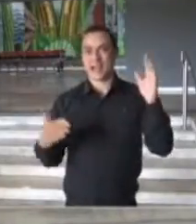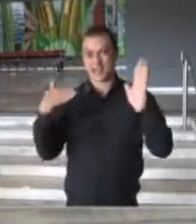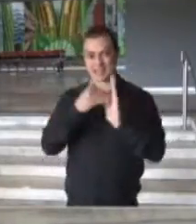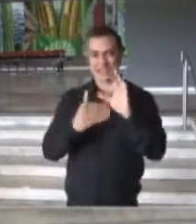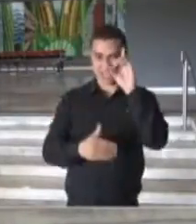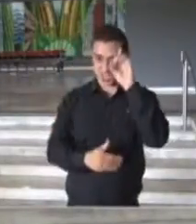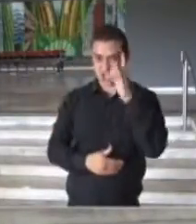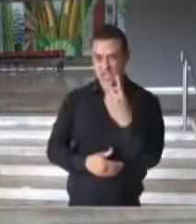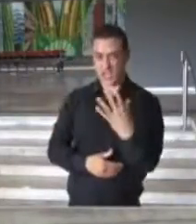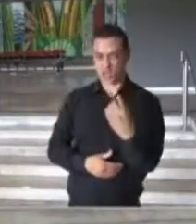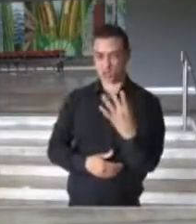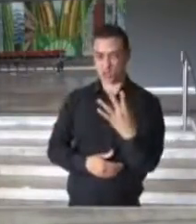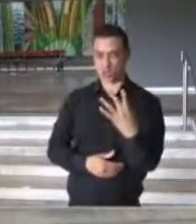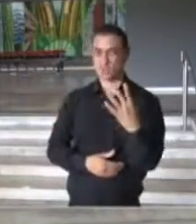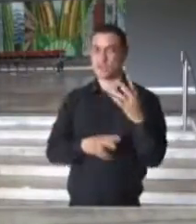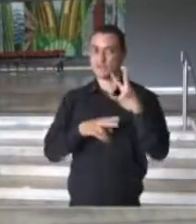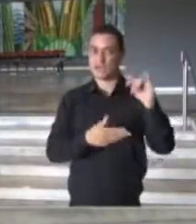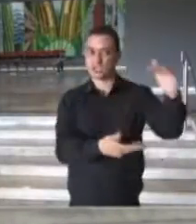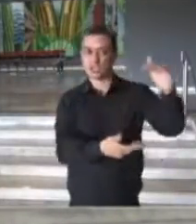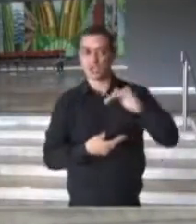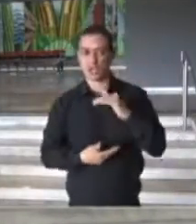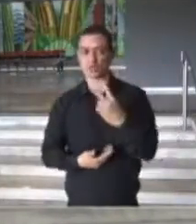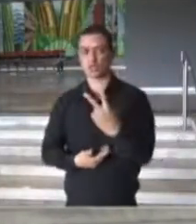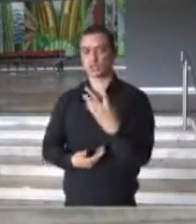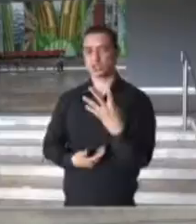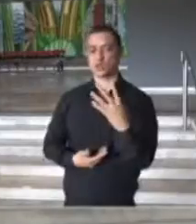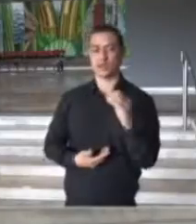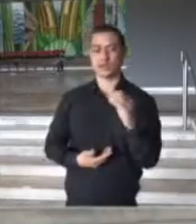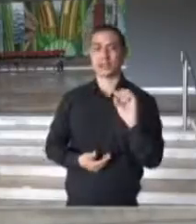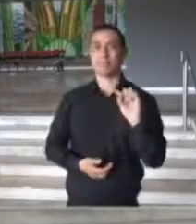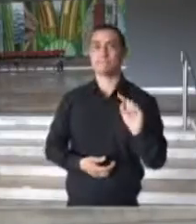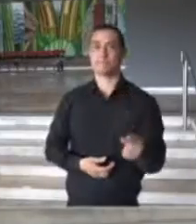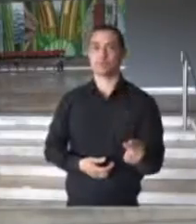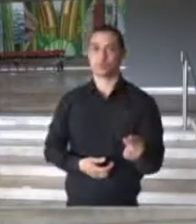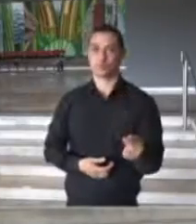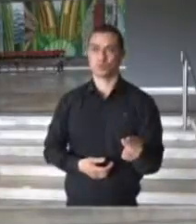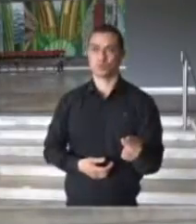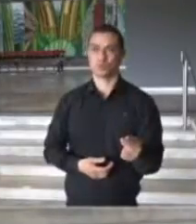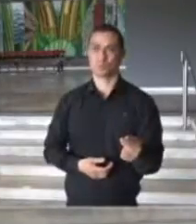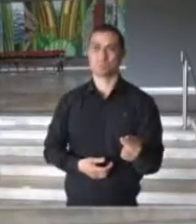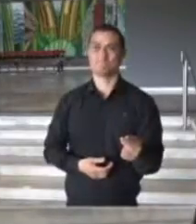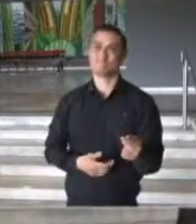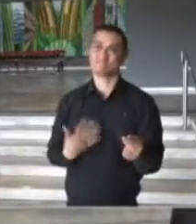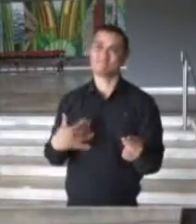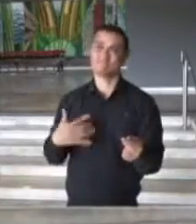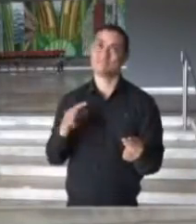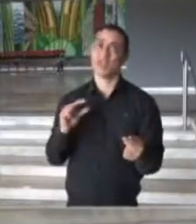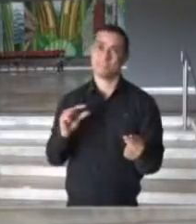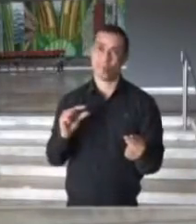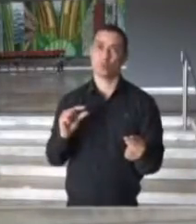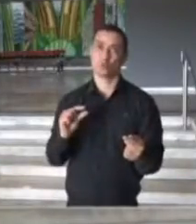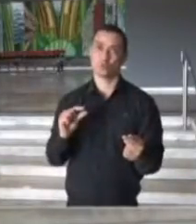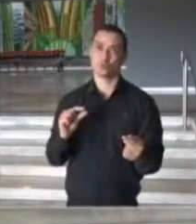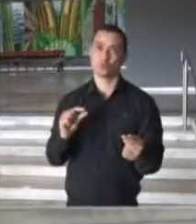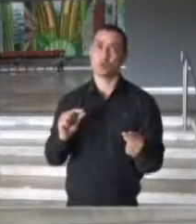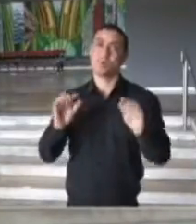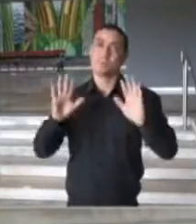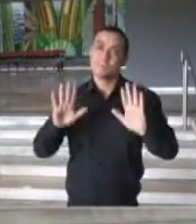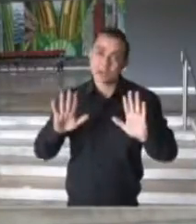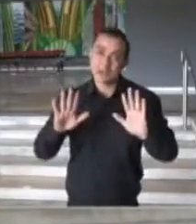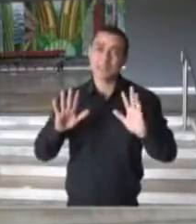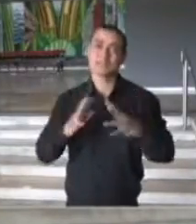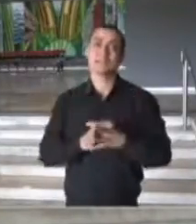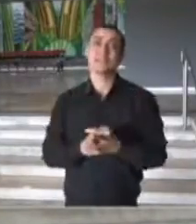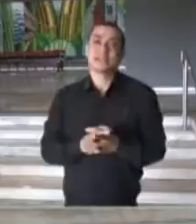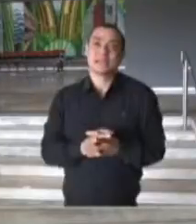previsibilidade de chegada de 240 mil doses. Então, é um quantitativo ainda pequeno, e por